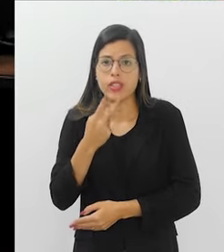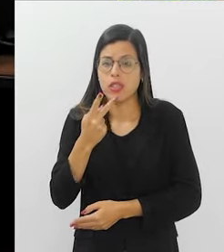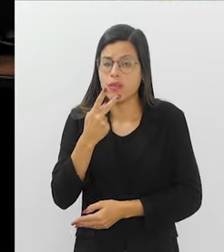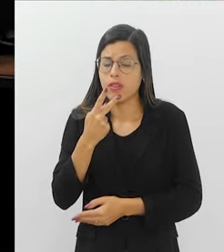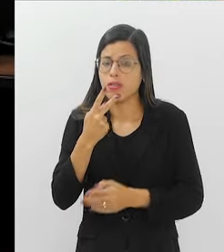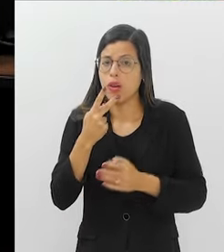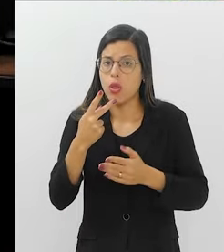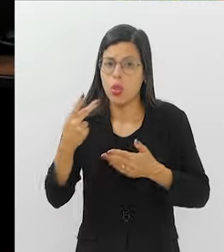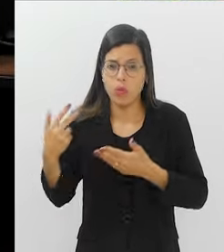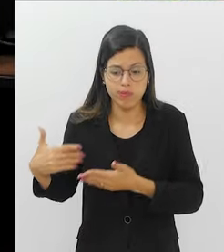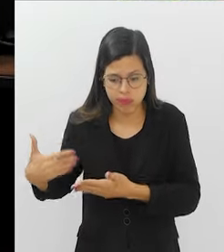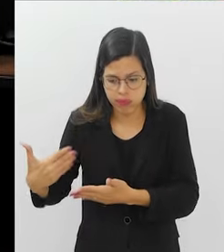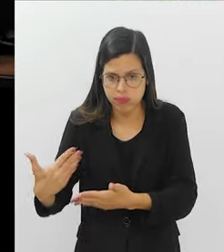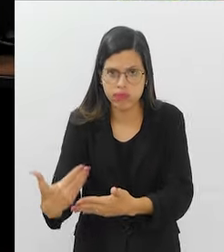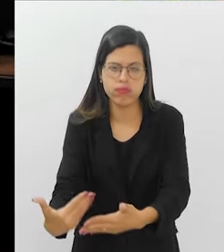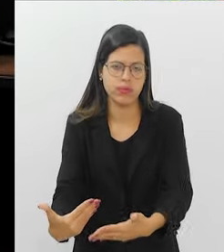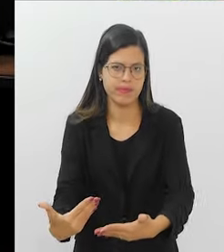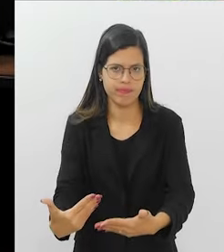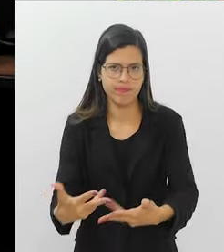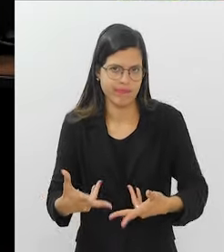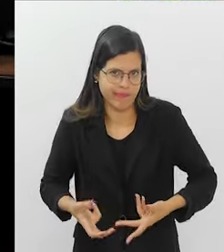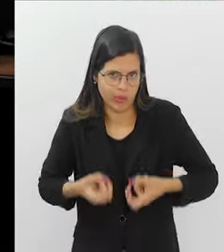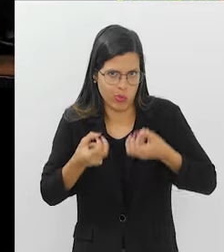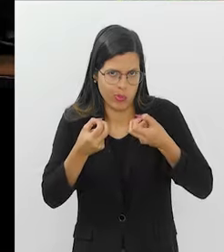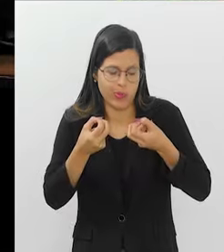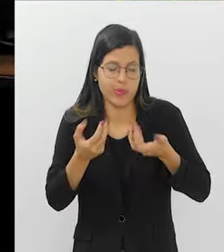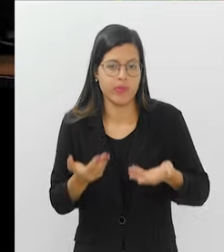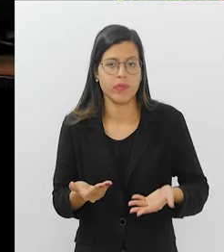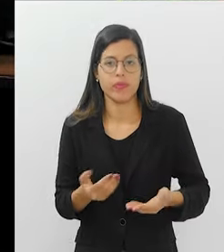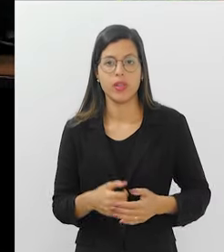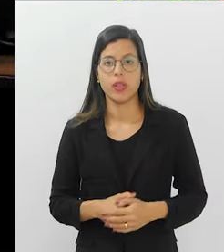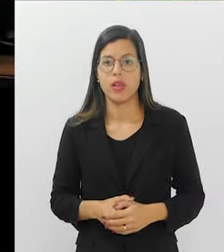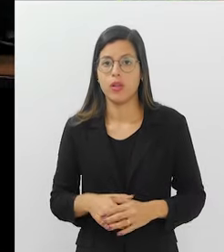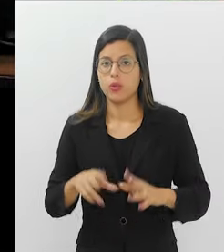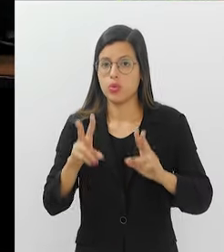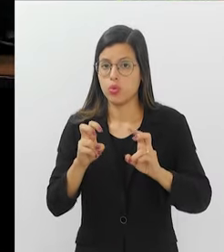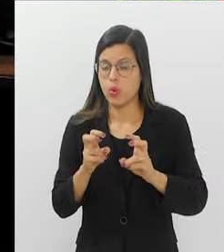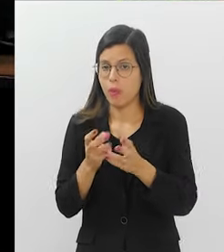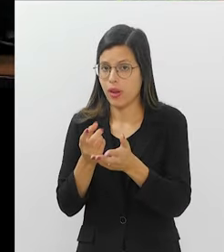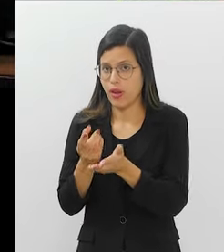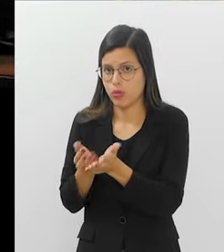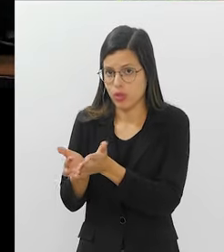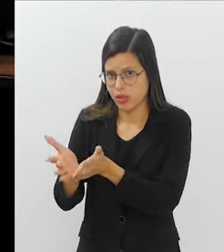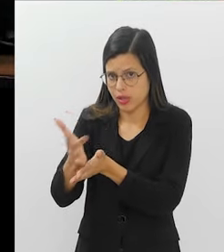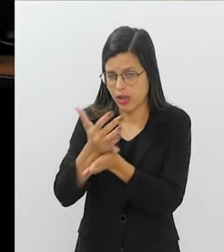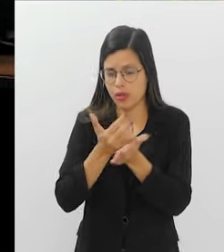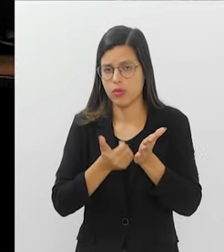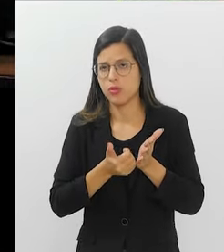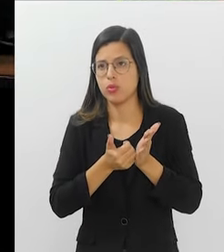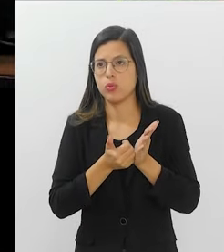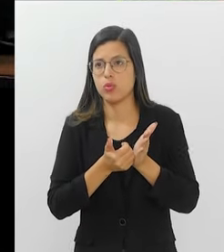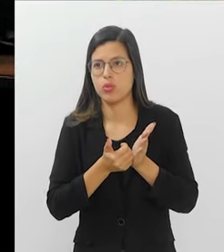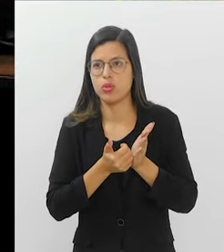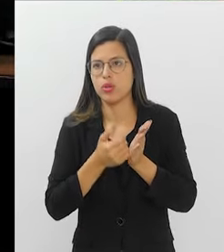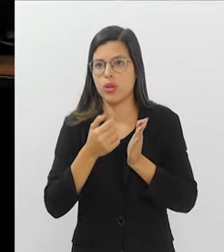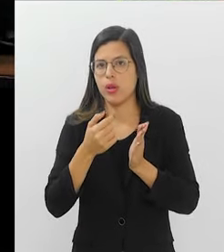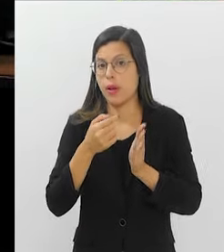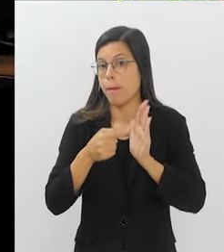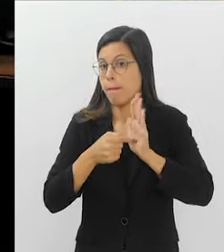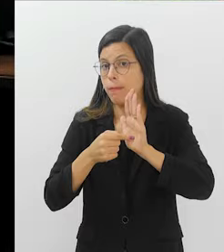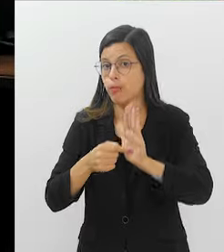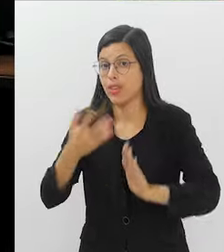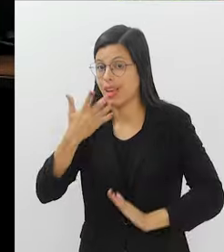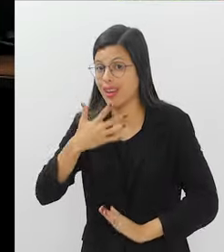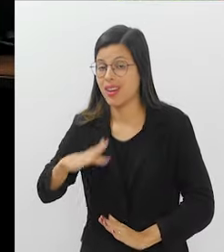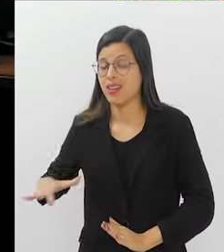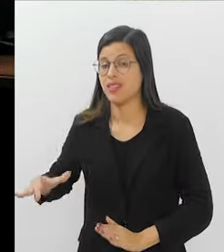estamos falando muito a respeito? Então, assim, com relação aos dados que informam a